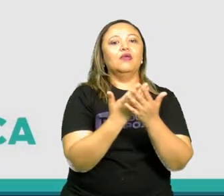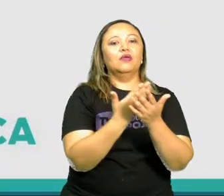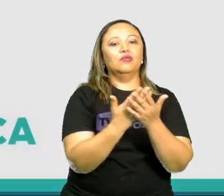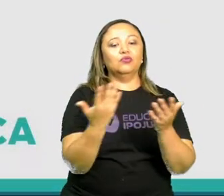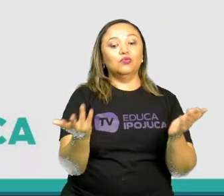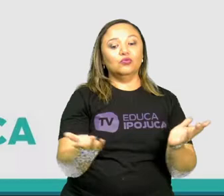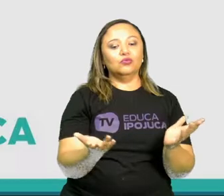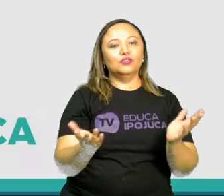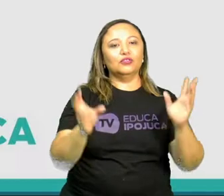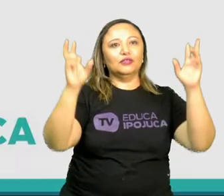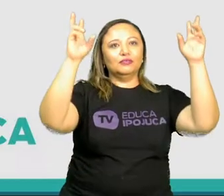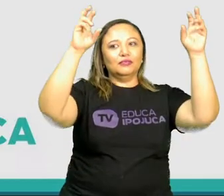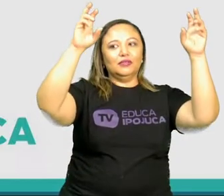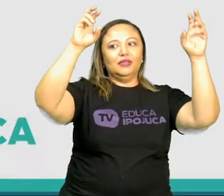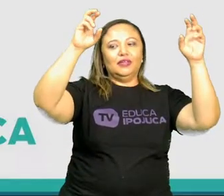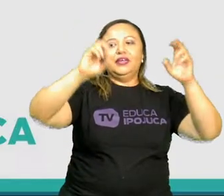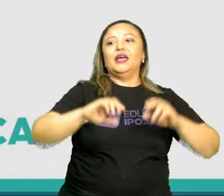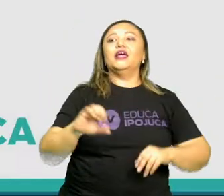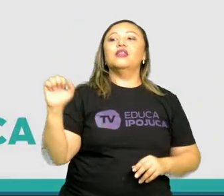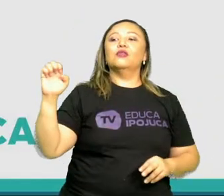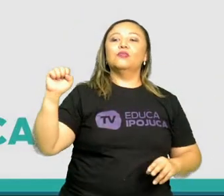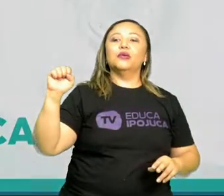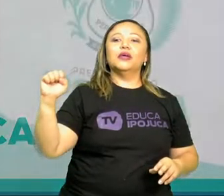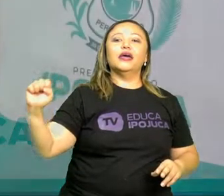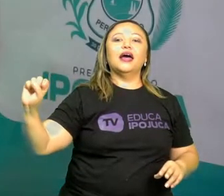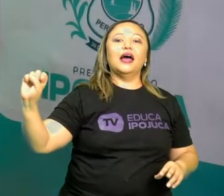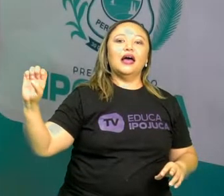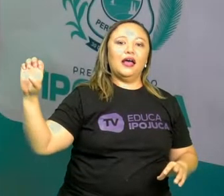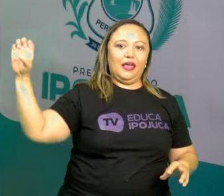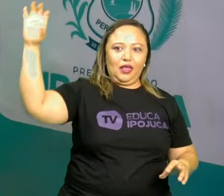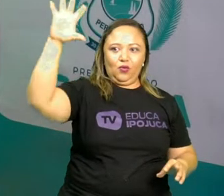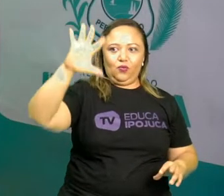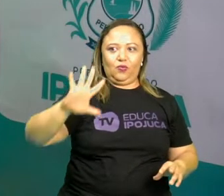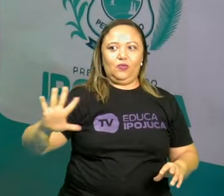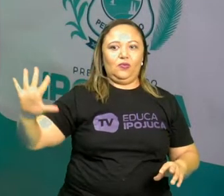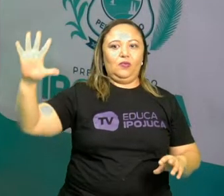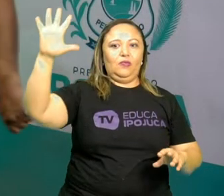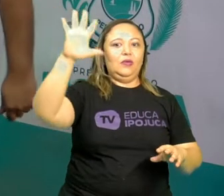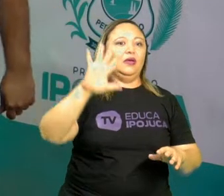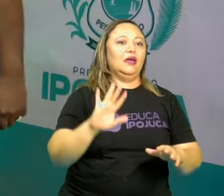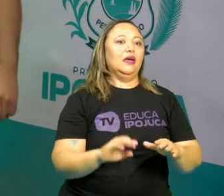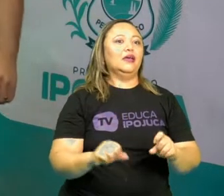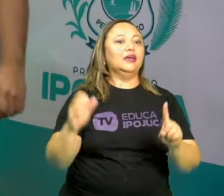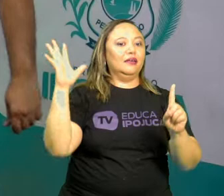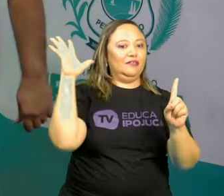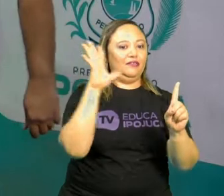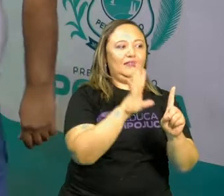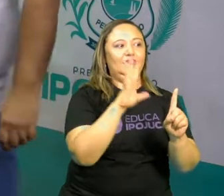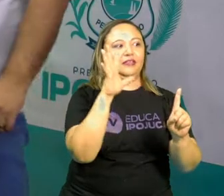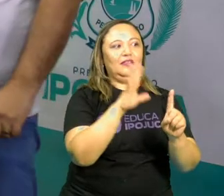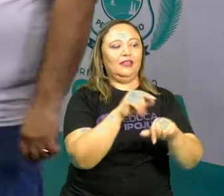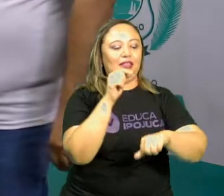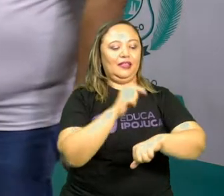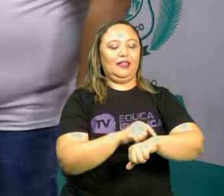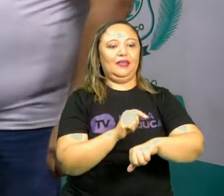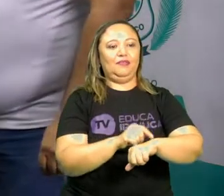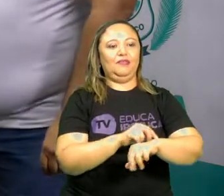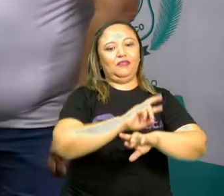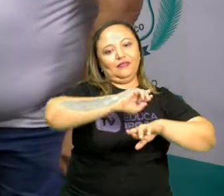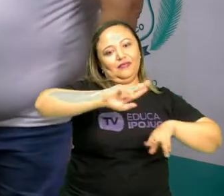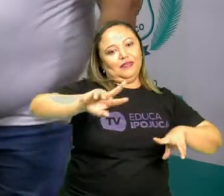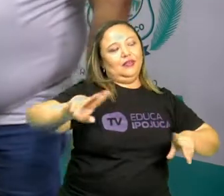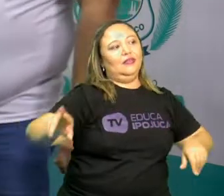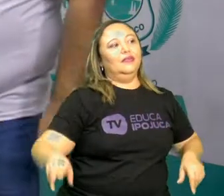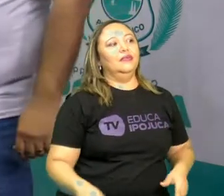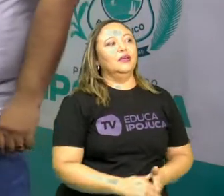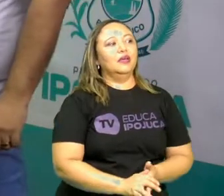influência cultural em tempos e lugares diferentes. Certo? Vamos lá. A Europa se